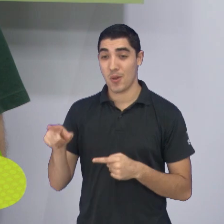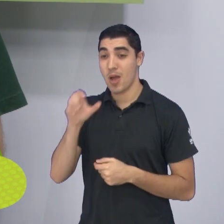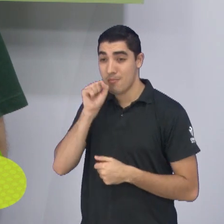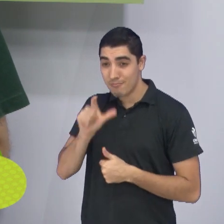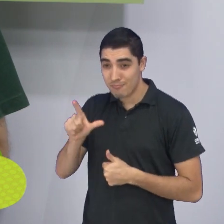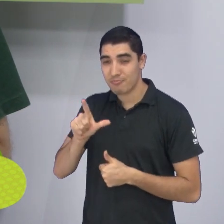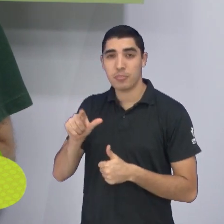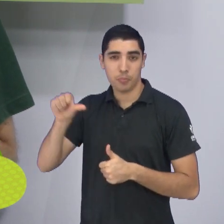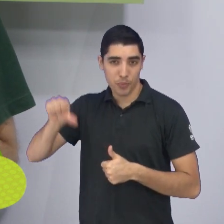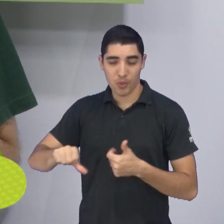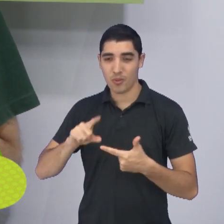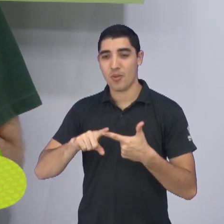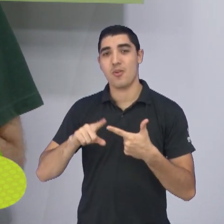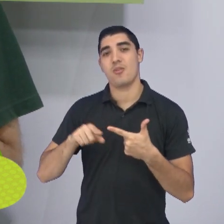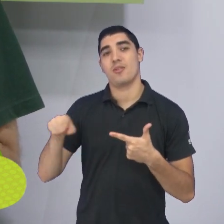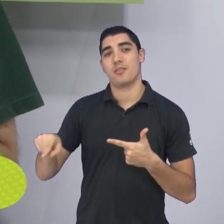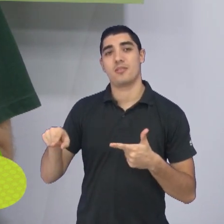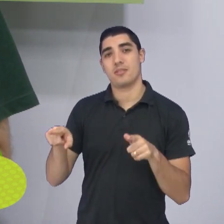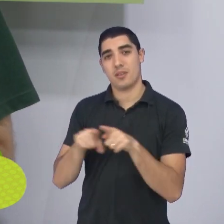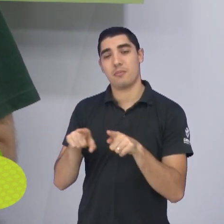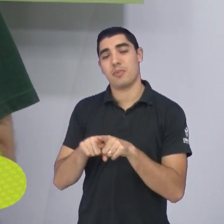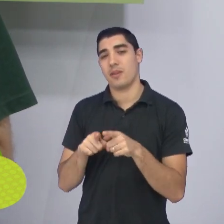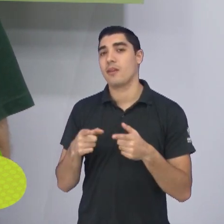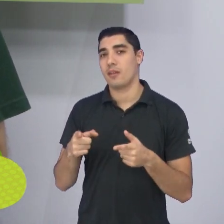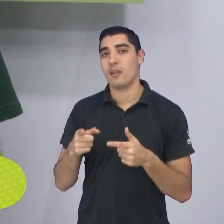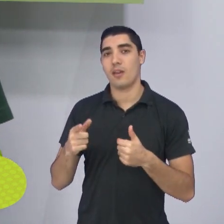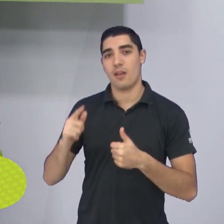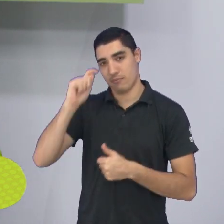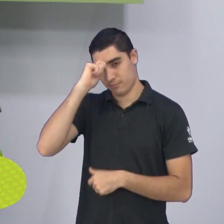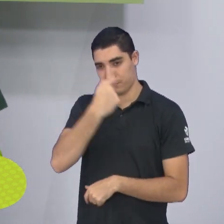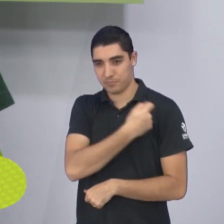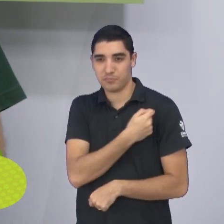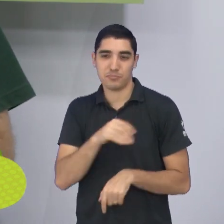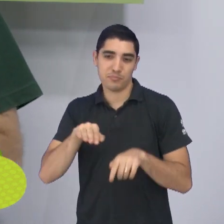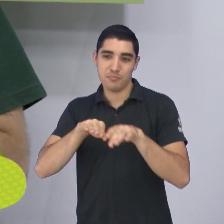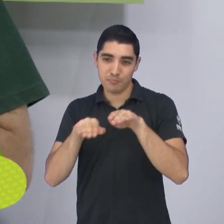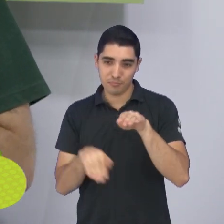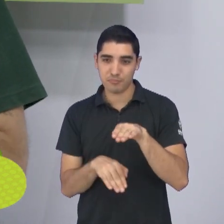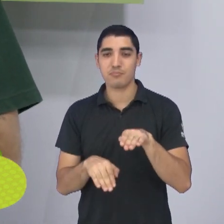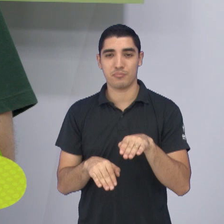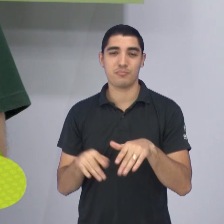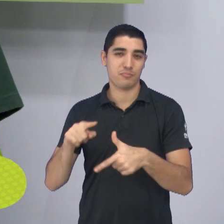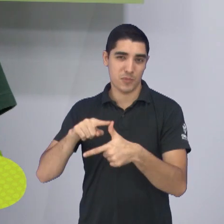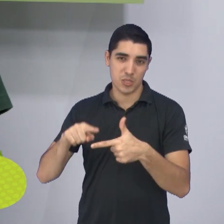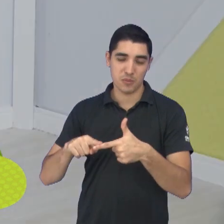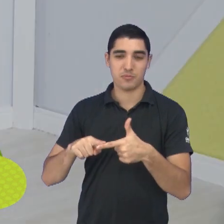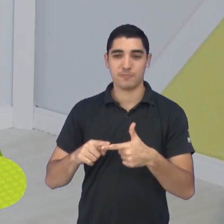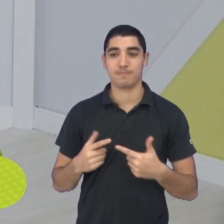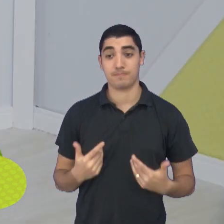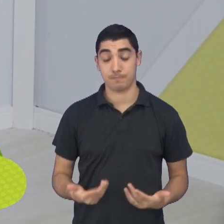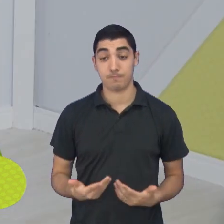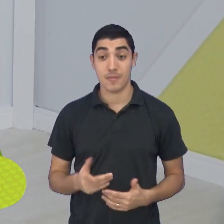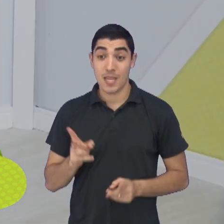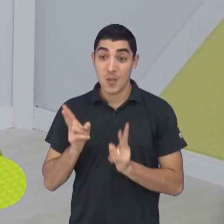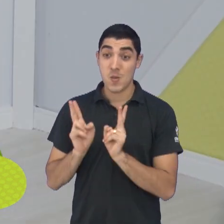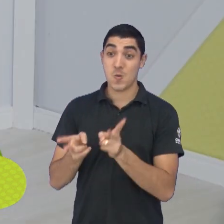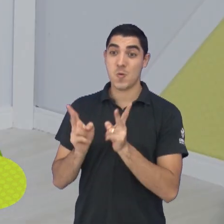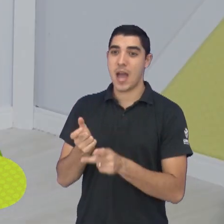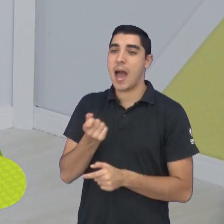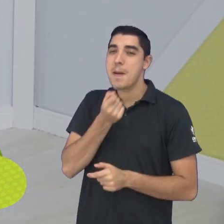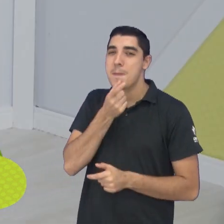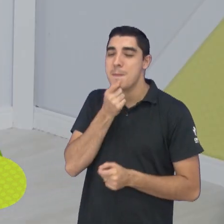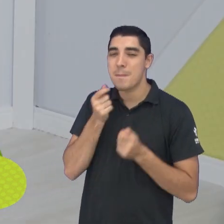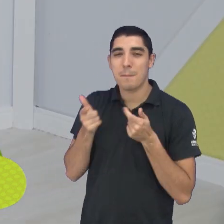um pouquinho pior do que o José Ense. Então, Caio Independente de Limeira e o América de Rio Preto. E a piada está mantida,